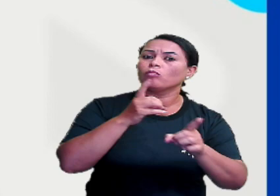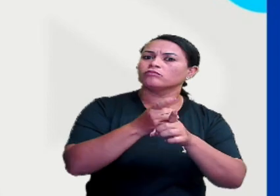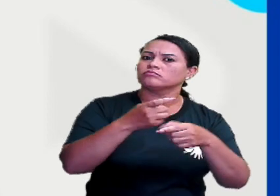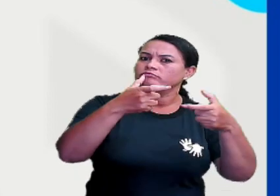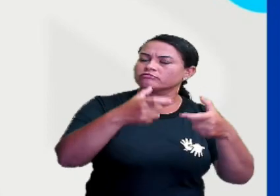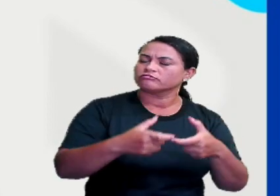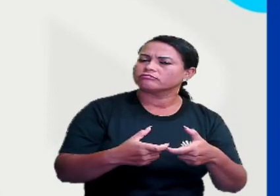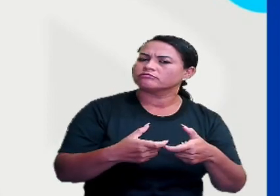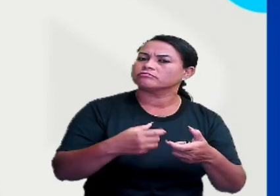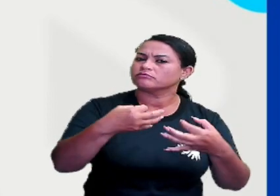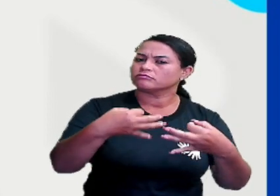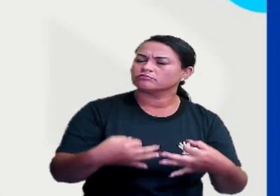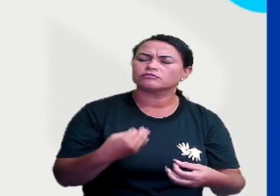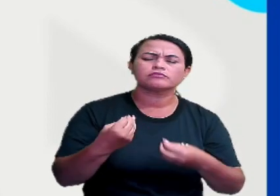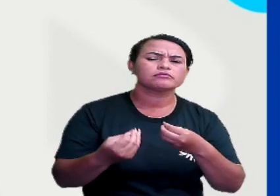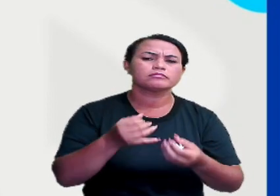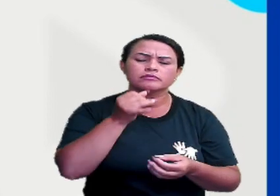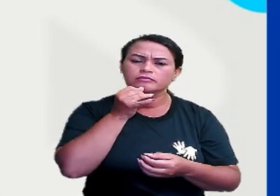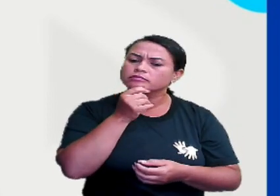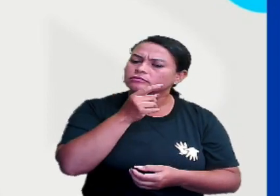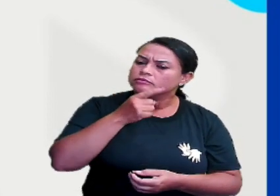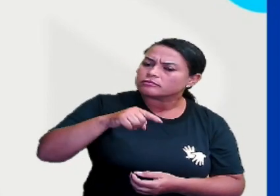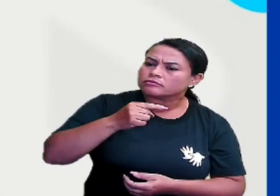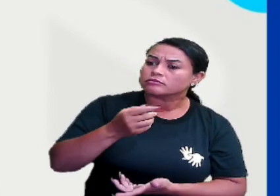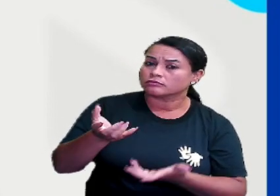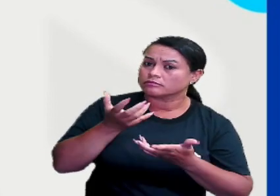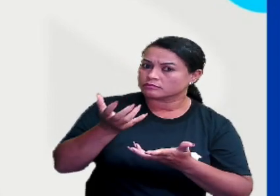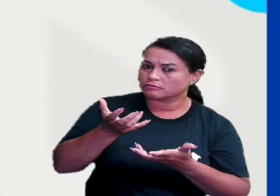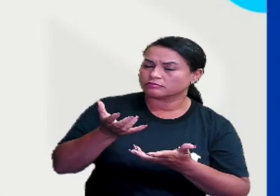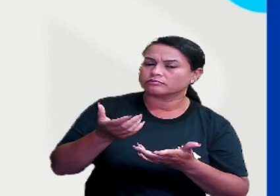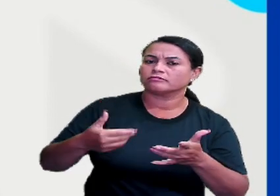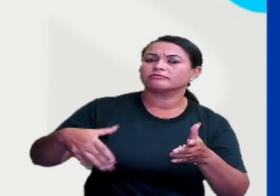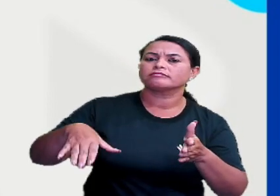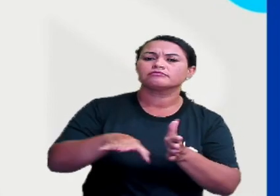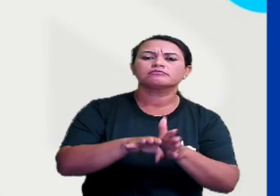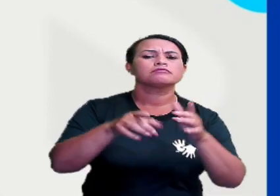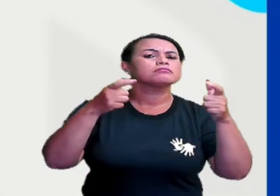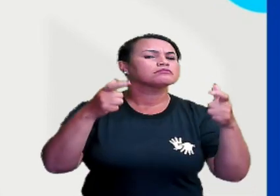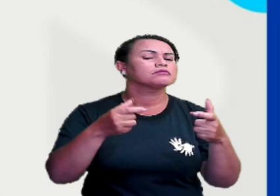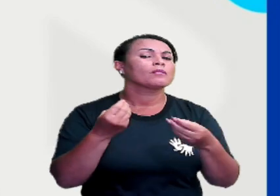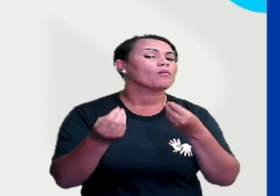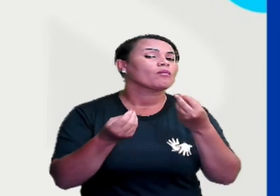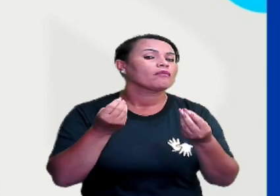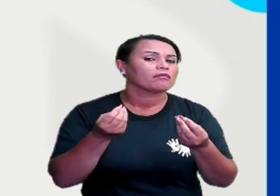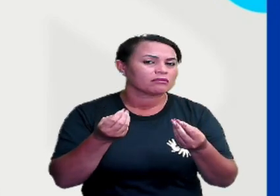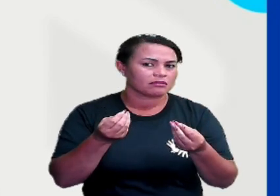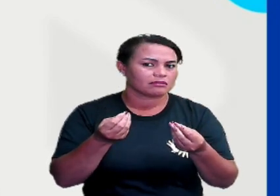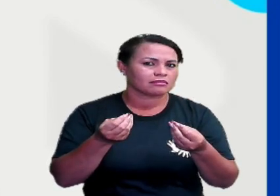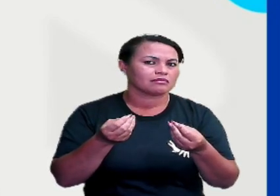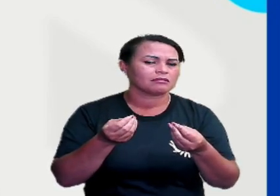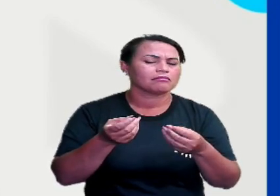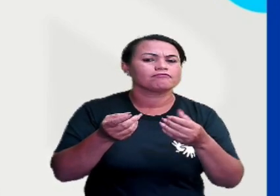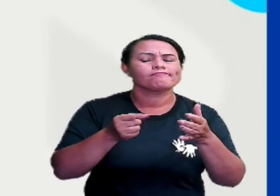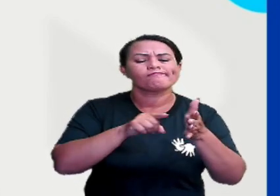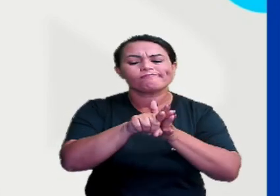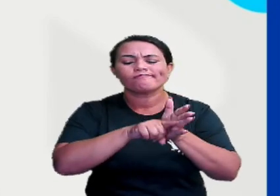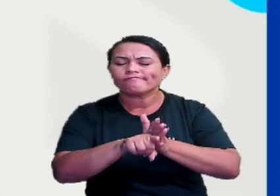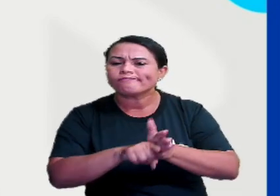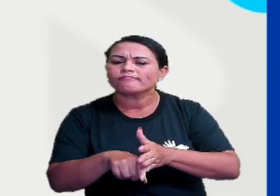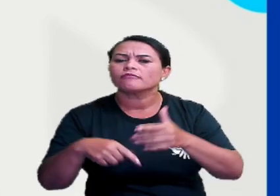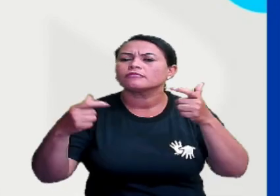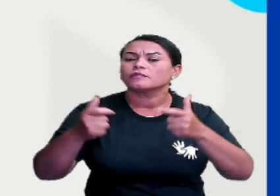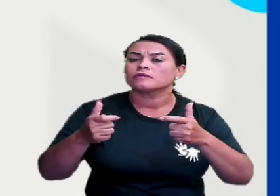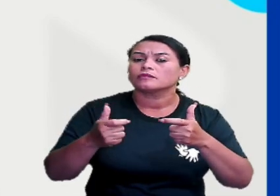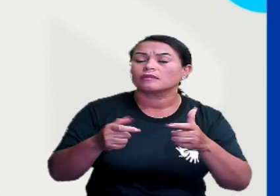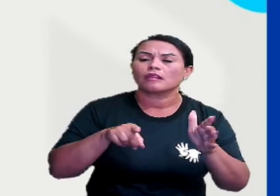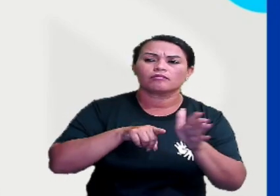Como assim, professora? Quando você quer chegar a algum lugar, você vai buscar informações. Normalmente